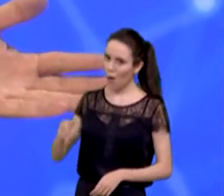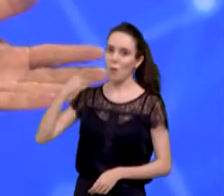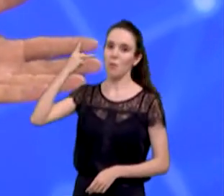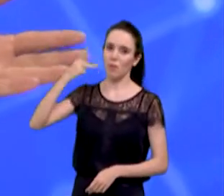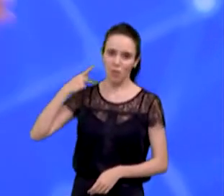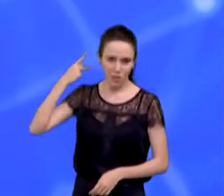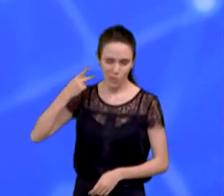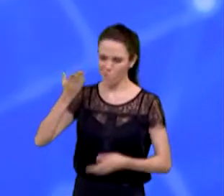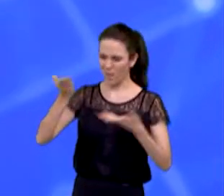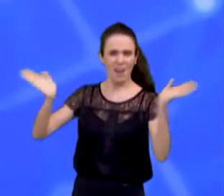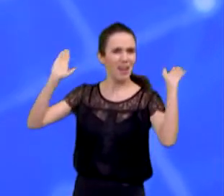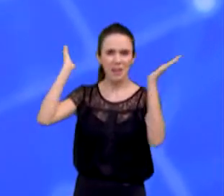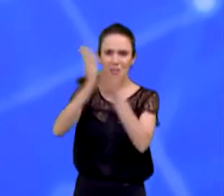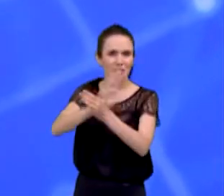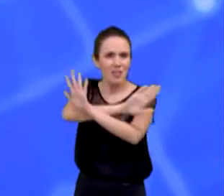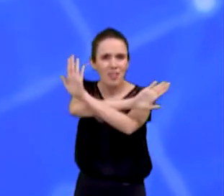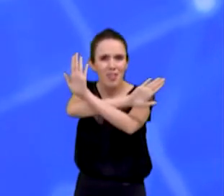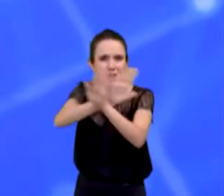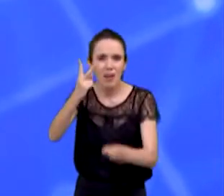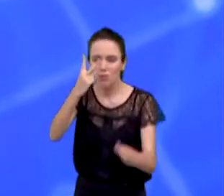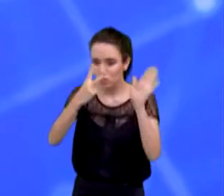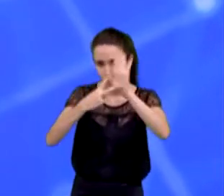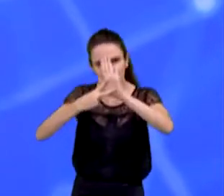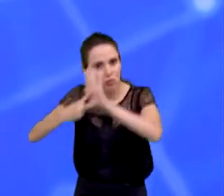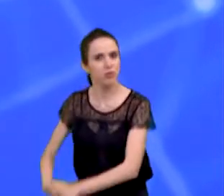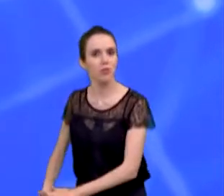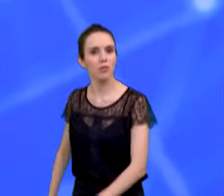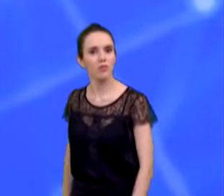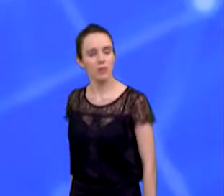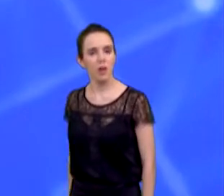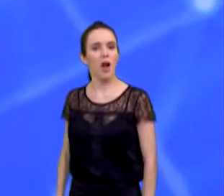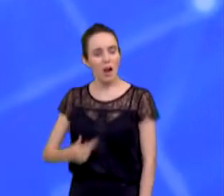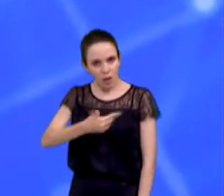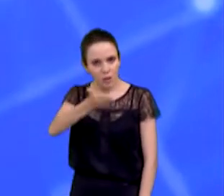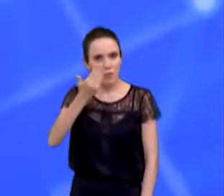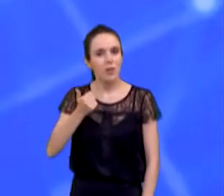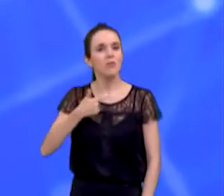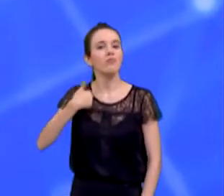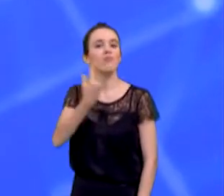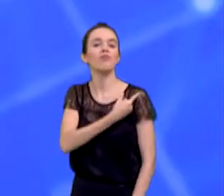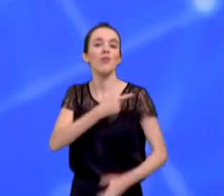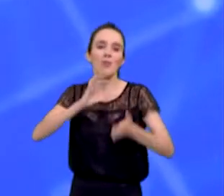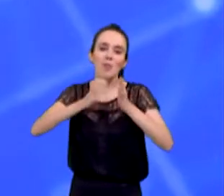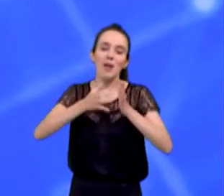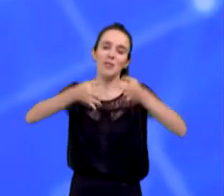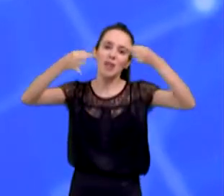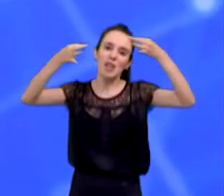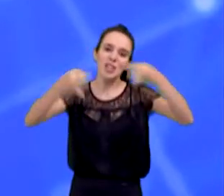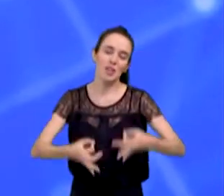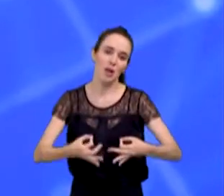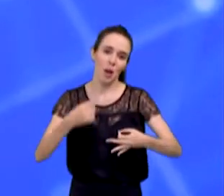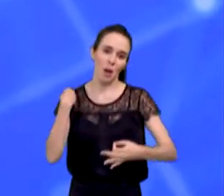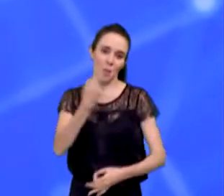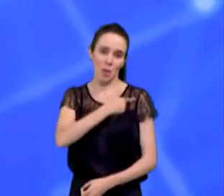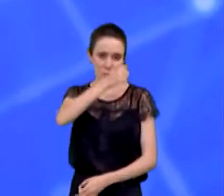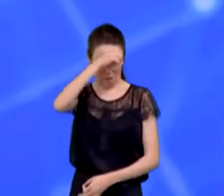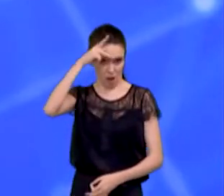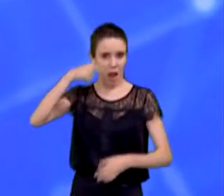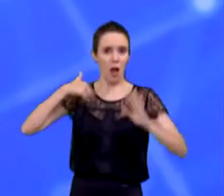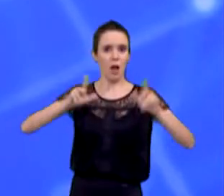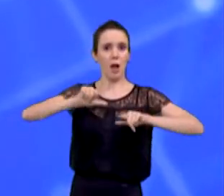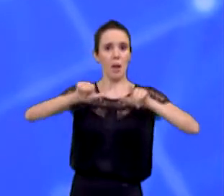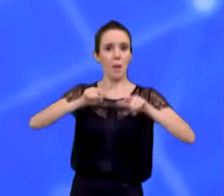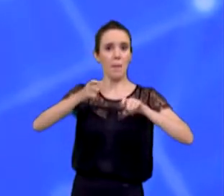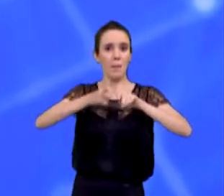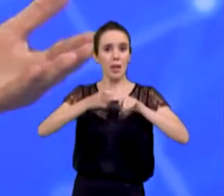já acabou. Vamos enterrar os dois. 10 segundos. Então, nós somos alternativa. Nós temos coragem. Eu sou médico há 31